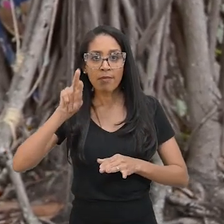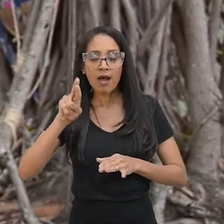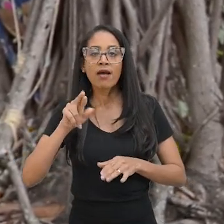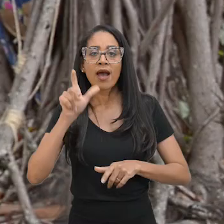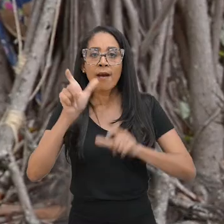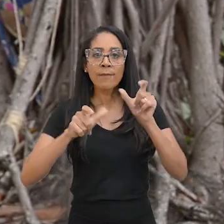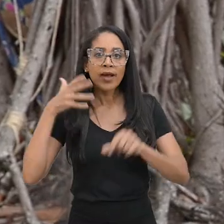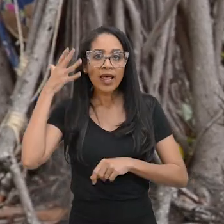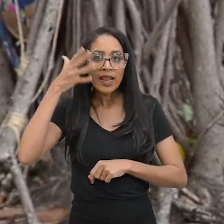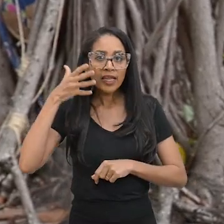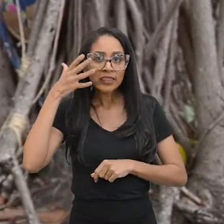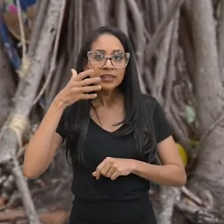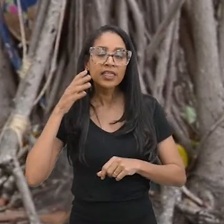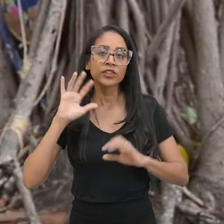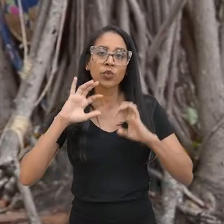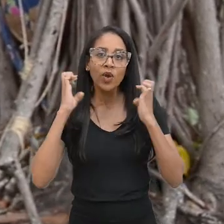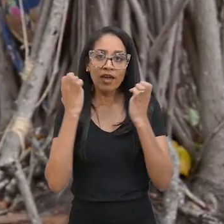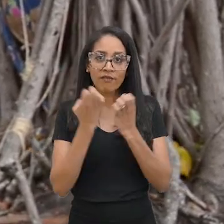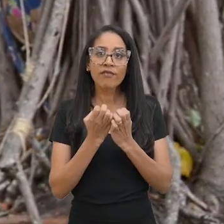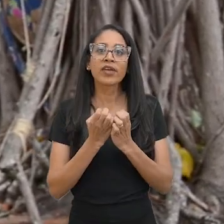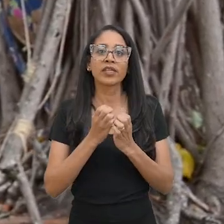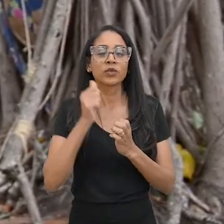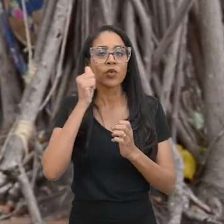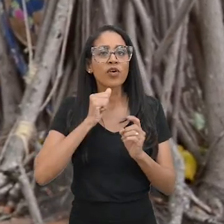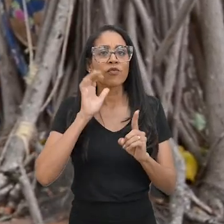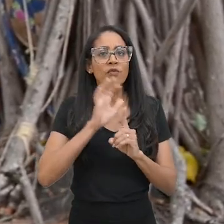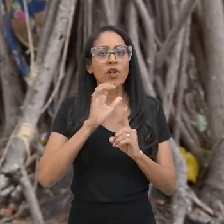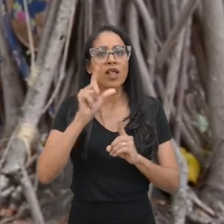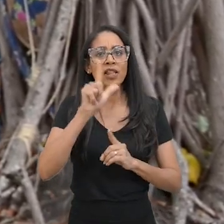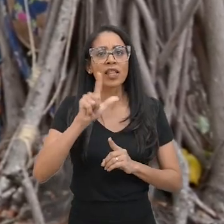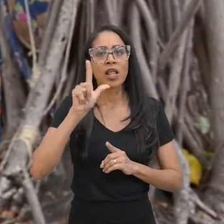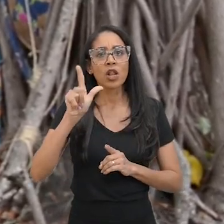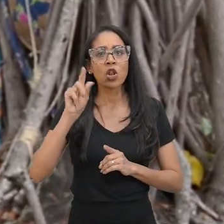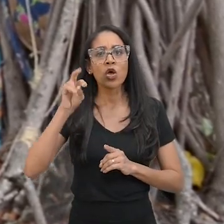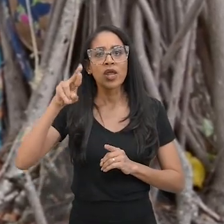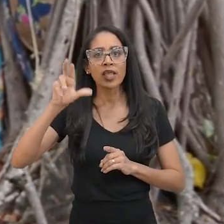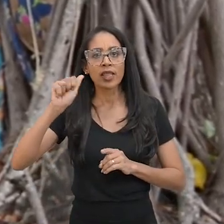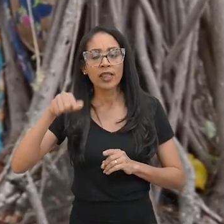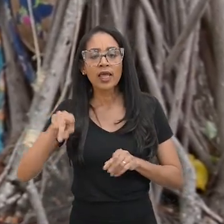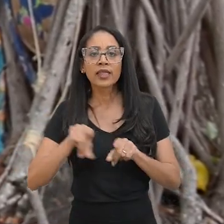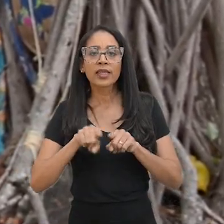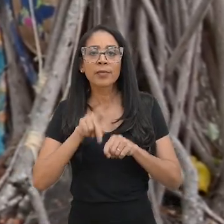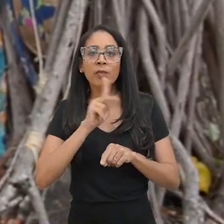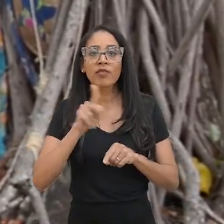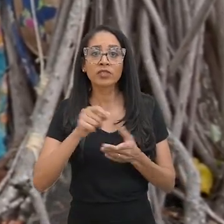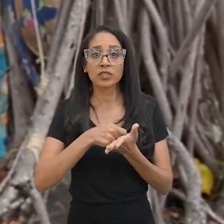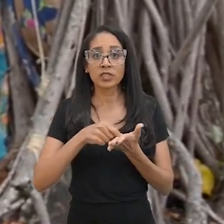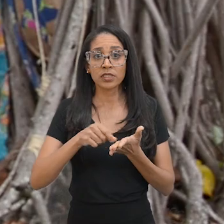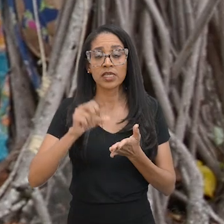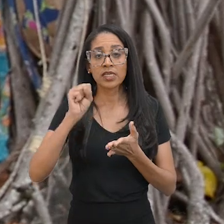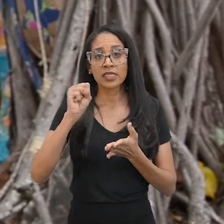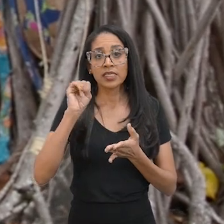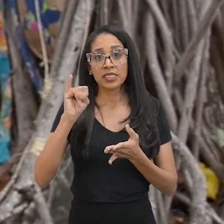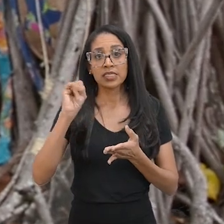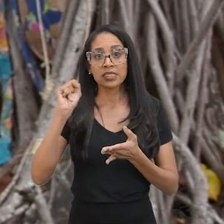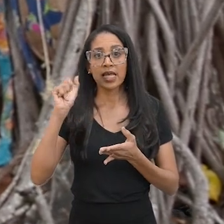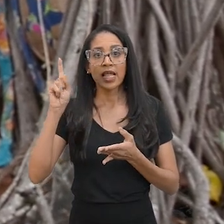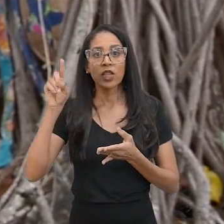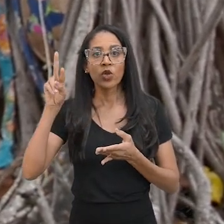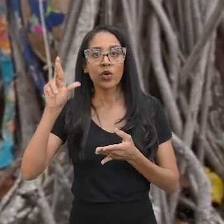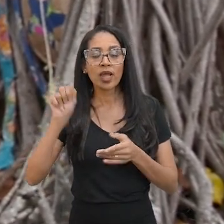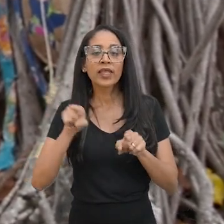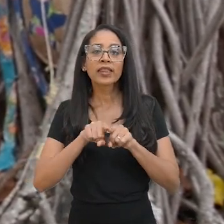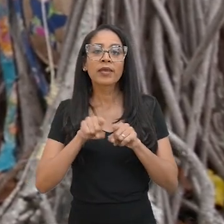evento serão a influenciadora literária Lorena Oliveira, a professora e escritora Isadora Silva e a psicóloga e